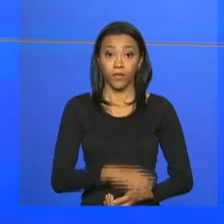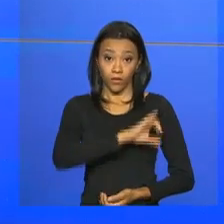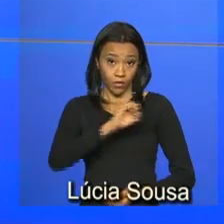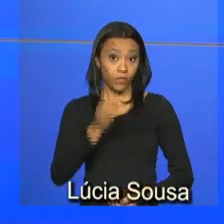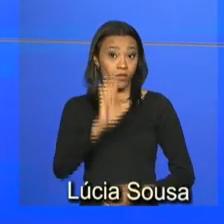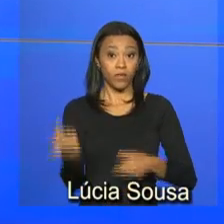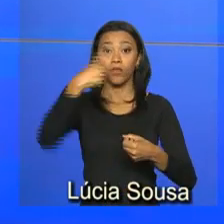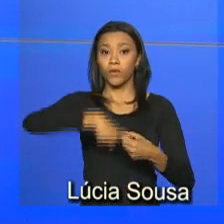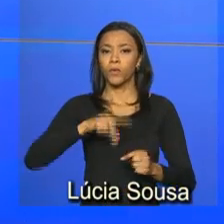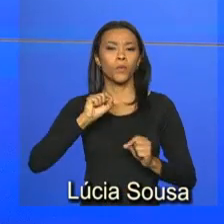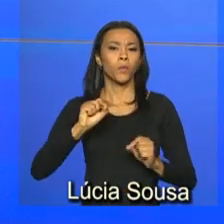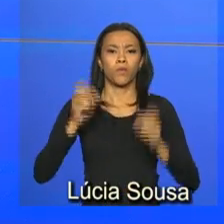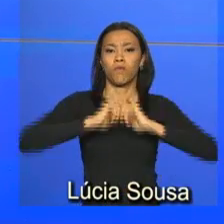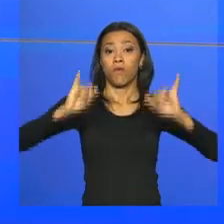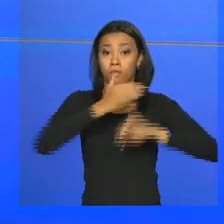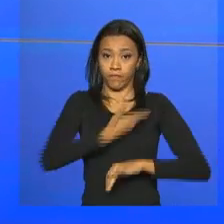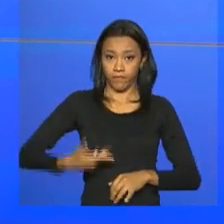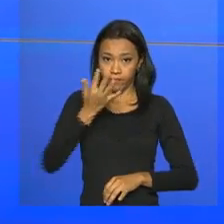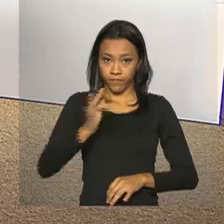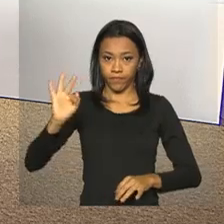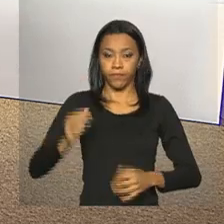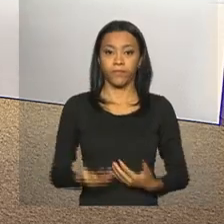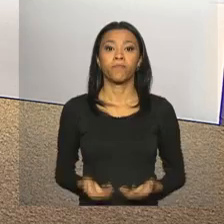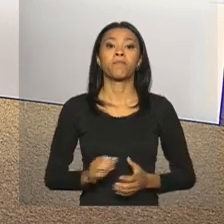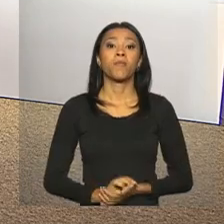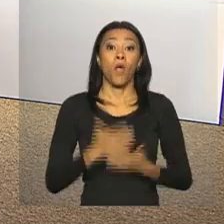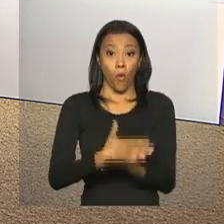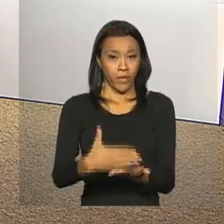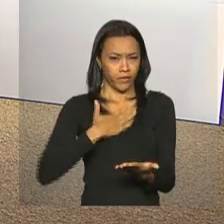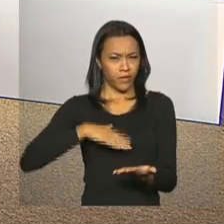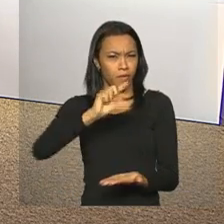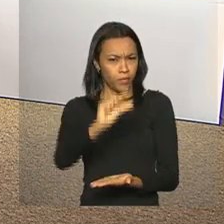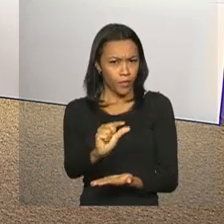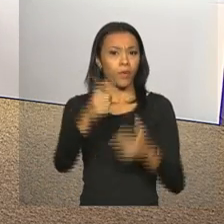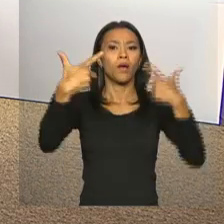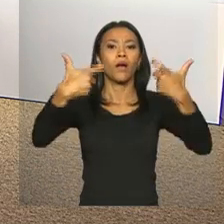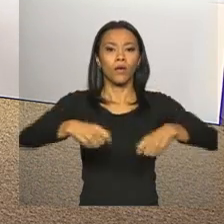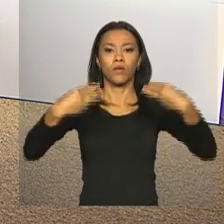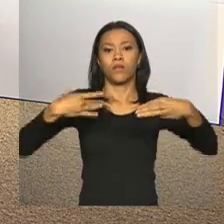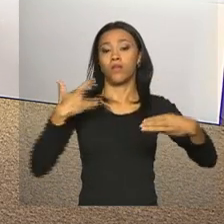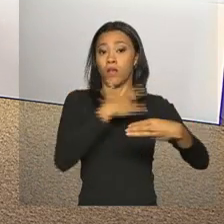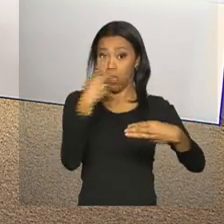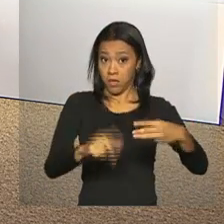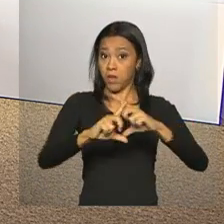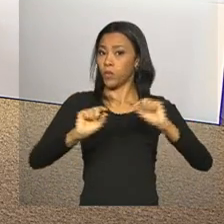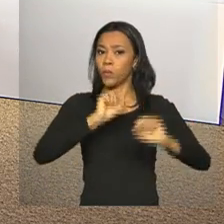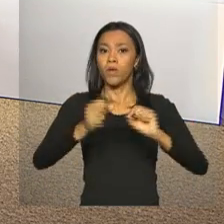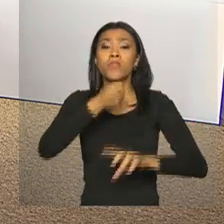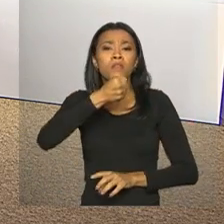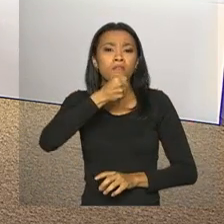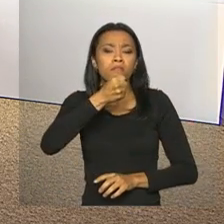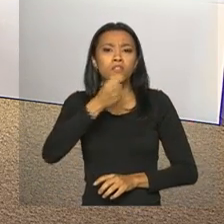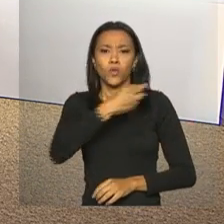Olá, estamos de volta com outras informações do governo federal. Começa daqui a pouco no Ministério da Saúde aqui em Brasília, uma entrevista